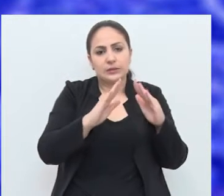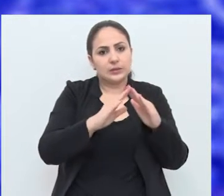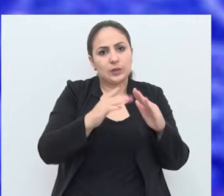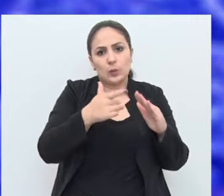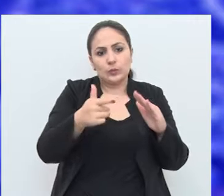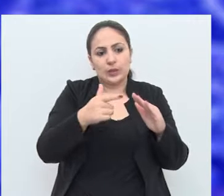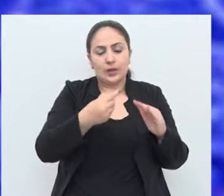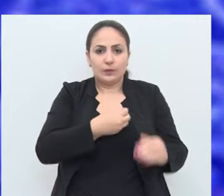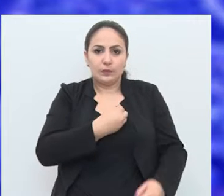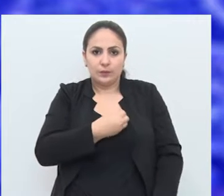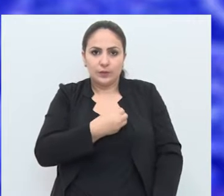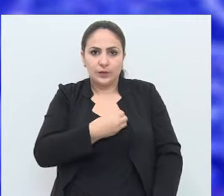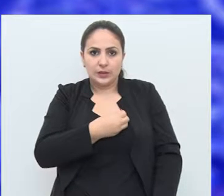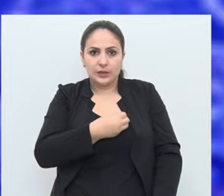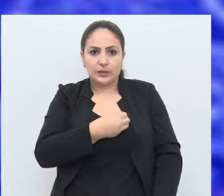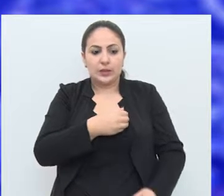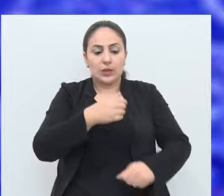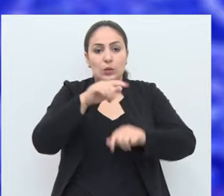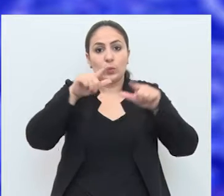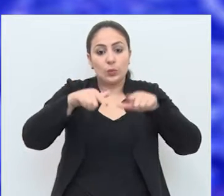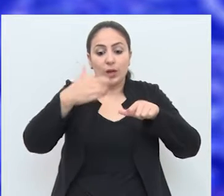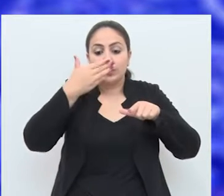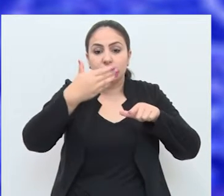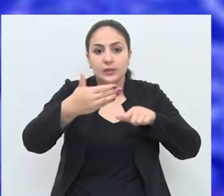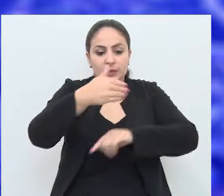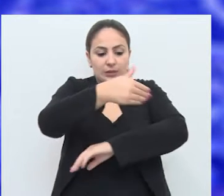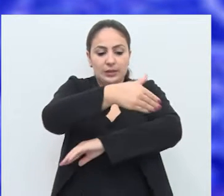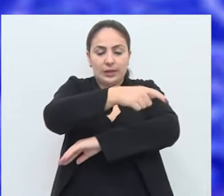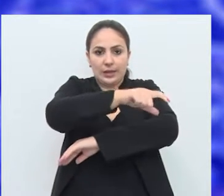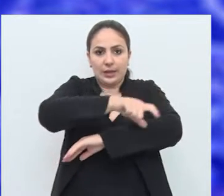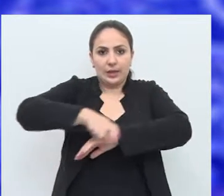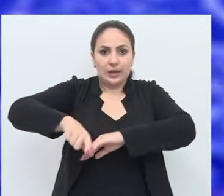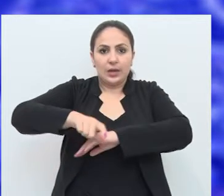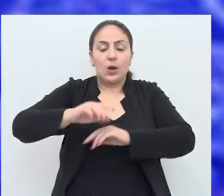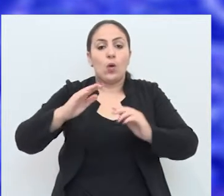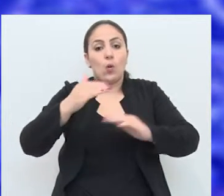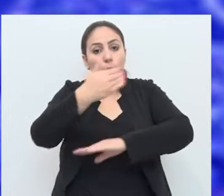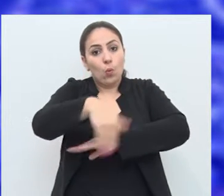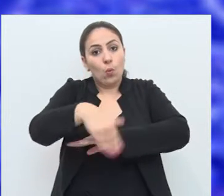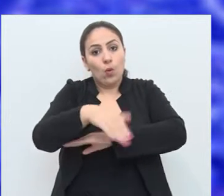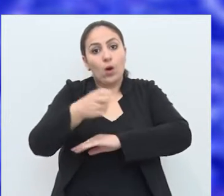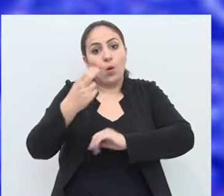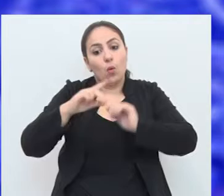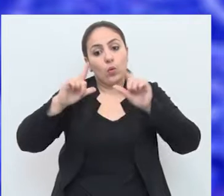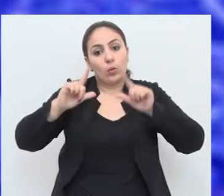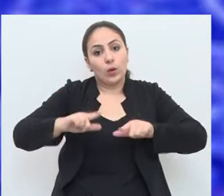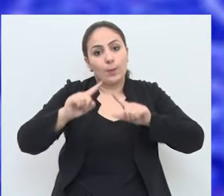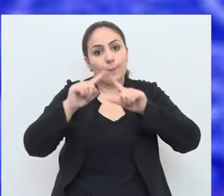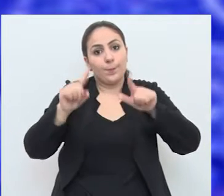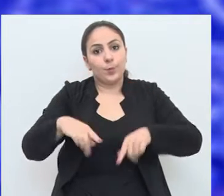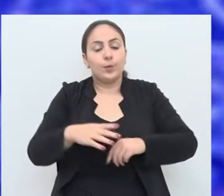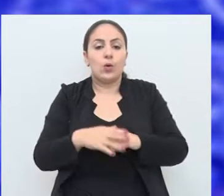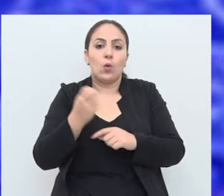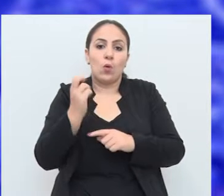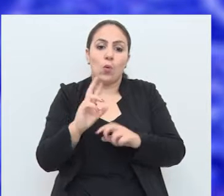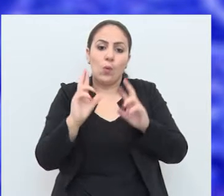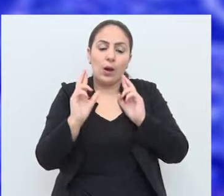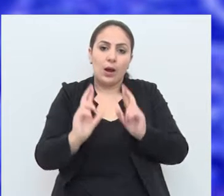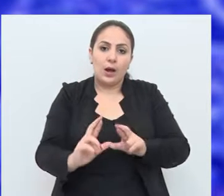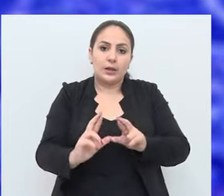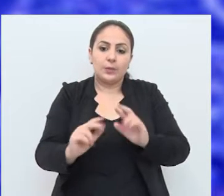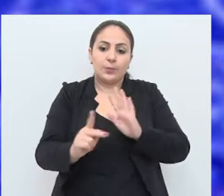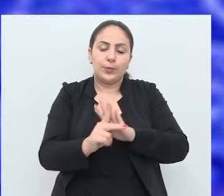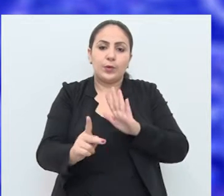não estejam localizadas sobre passeios, ruas e imóveis públicos ou em áreas destinadas ao